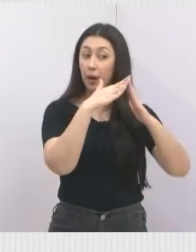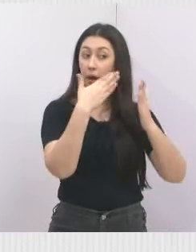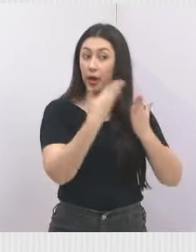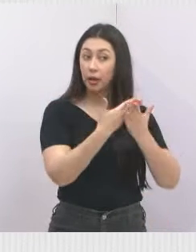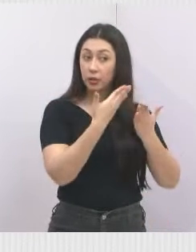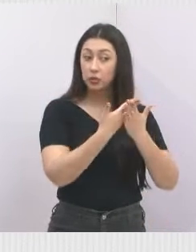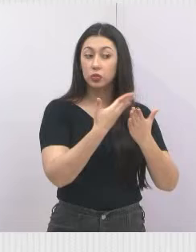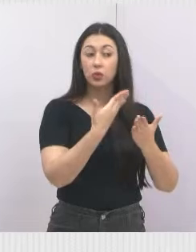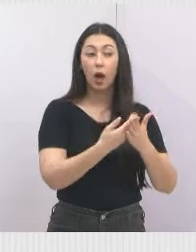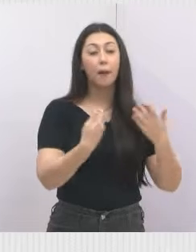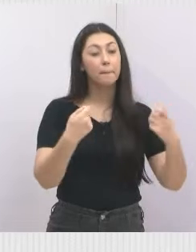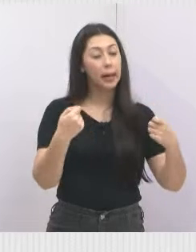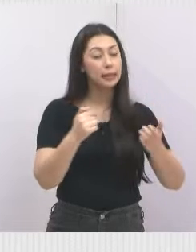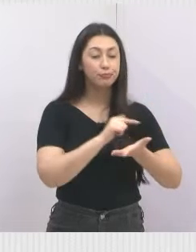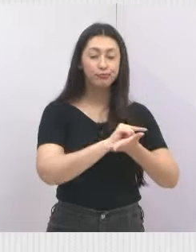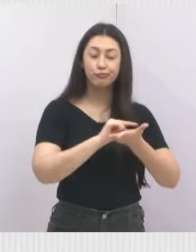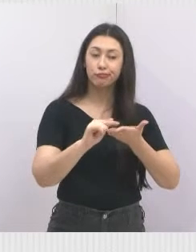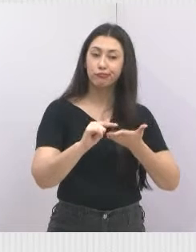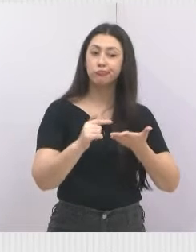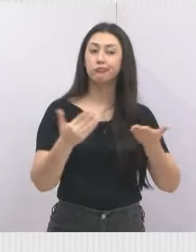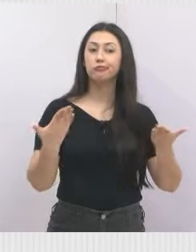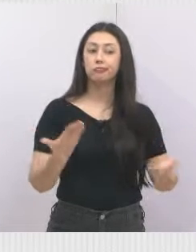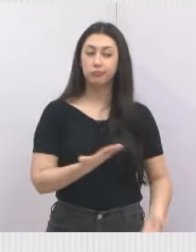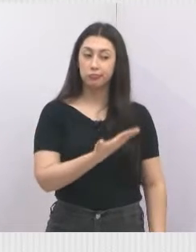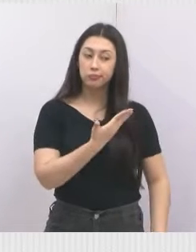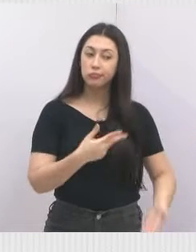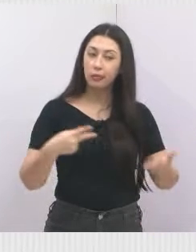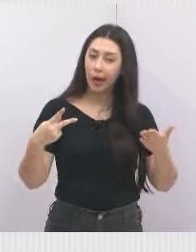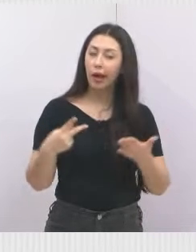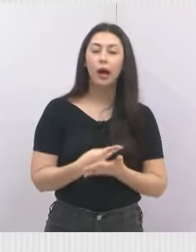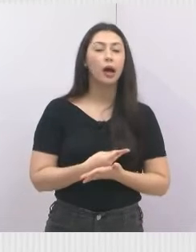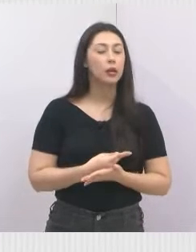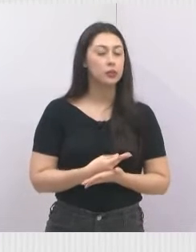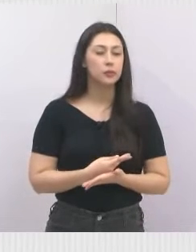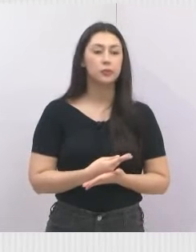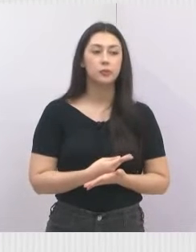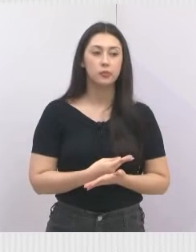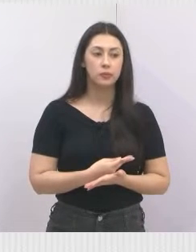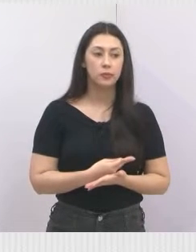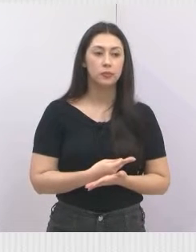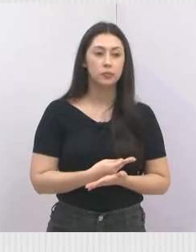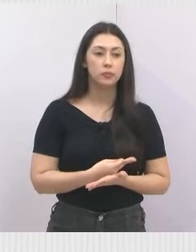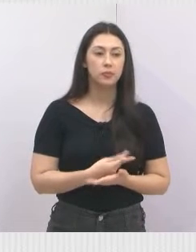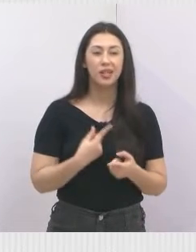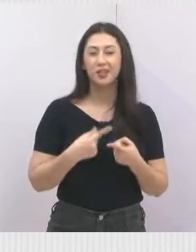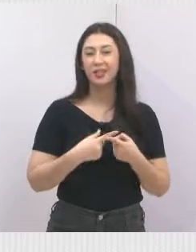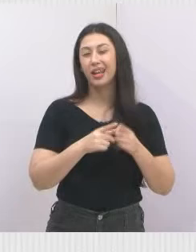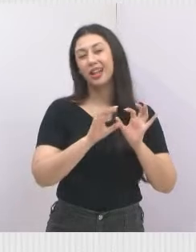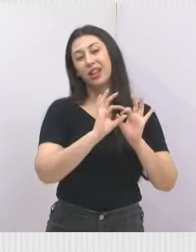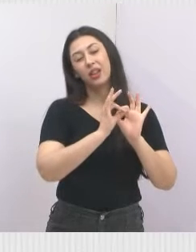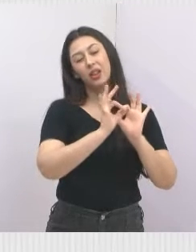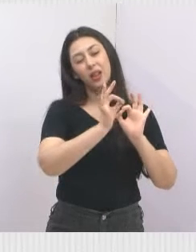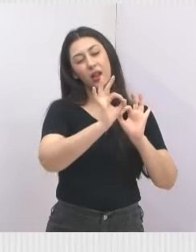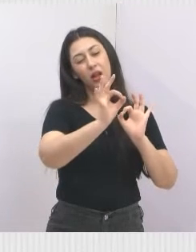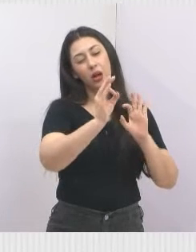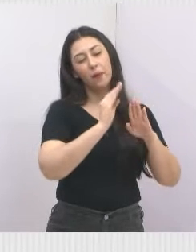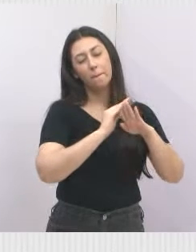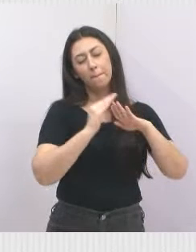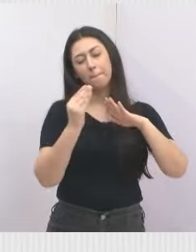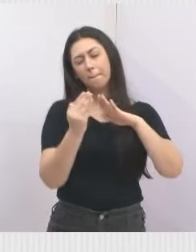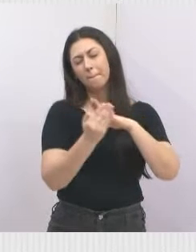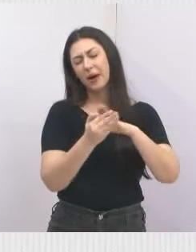o Matagal que está lá, então alguma coisa está deixando a desejar, porque é longe, né, é bairro longe,